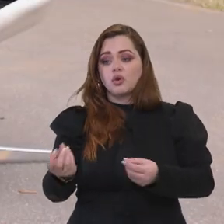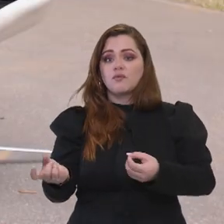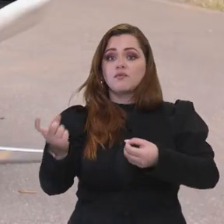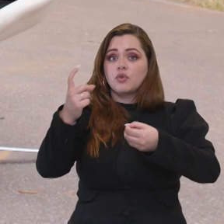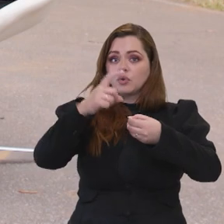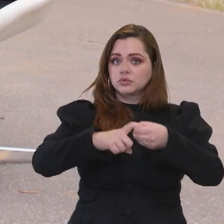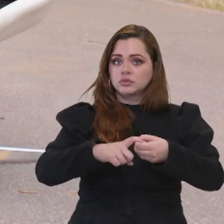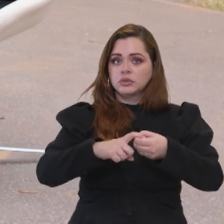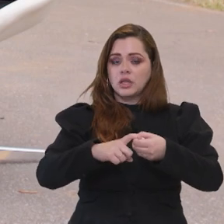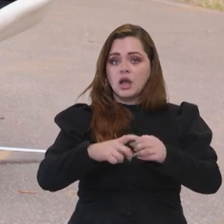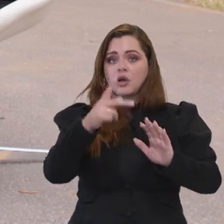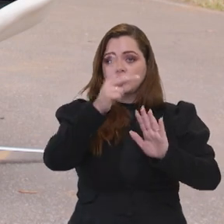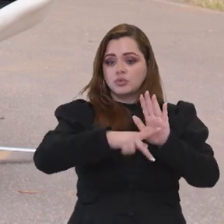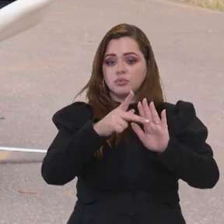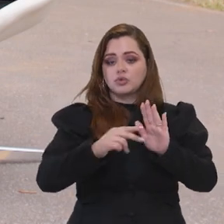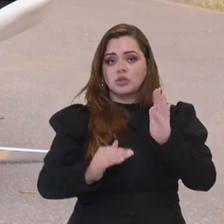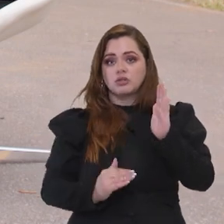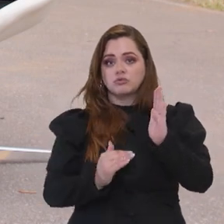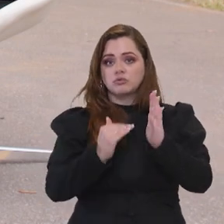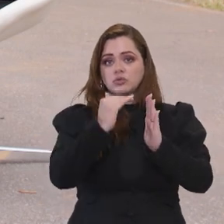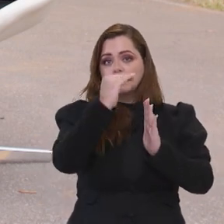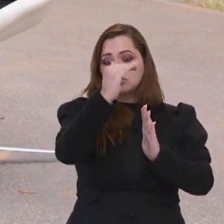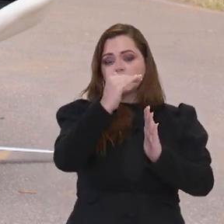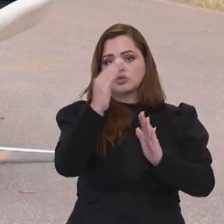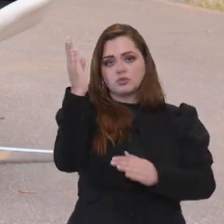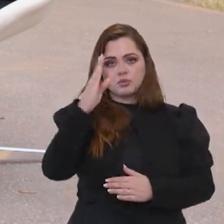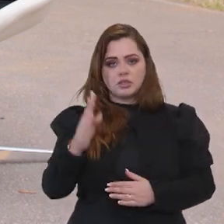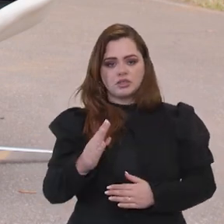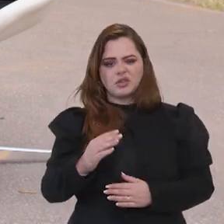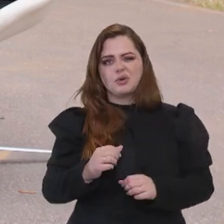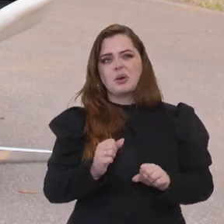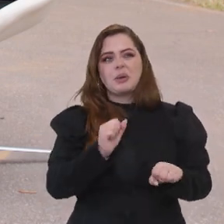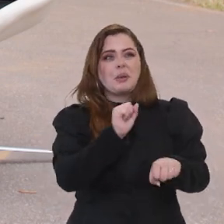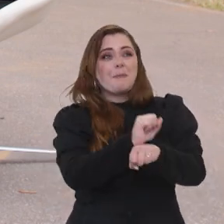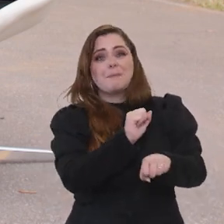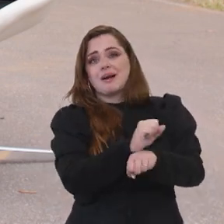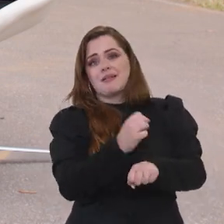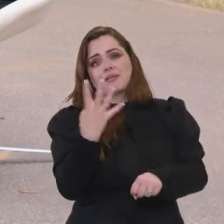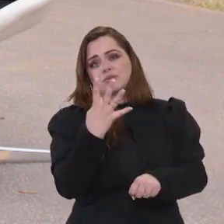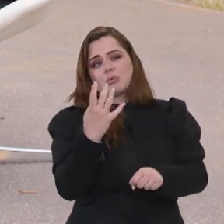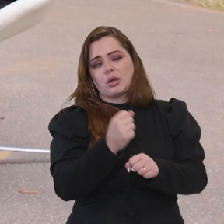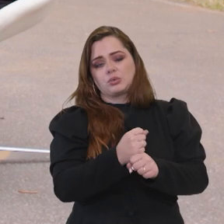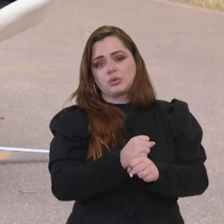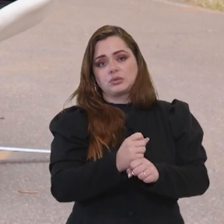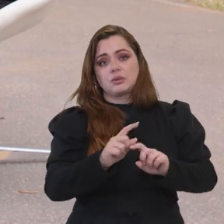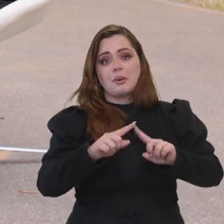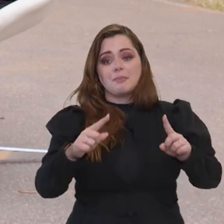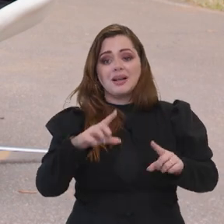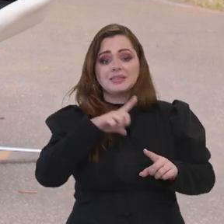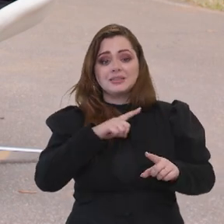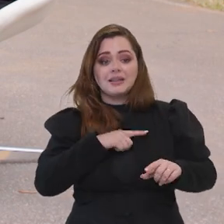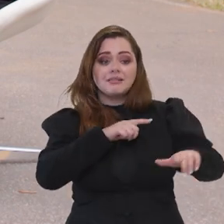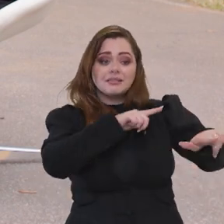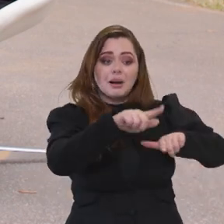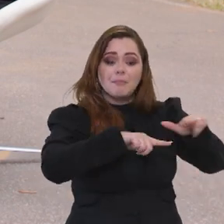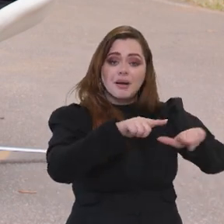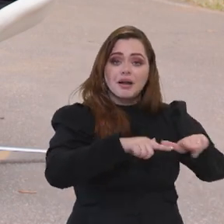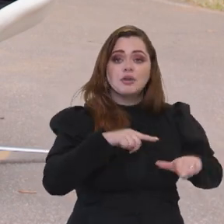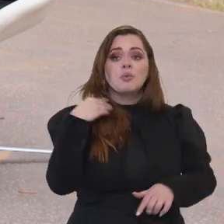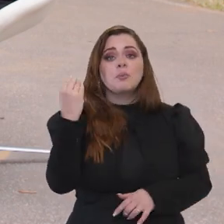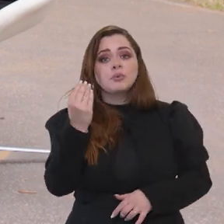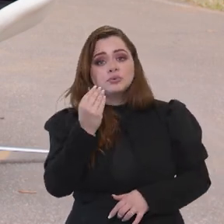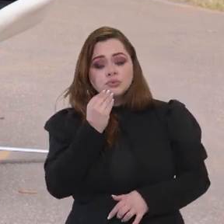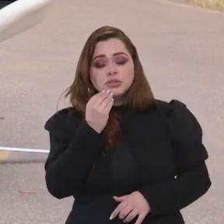vai não só trazer de volta os grandes projetos para o Brasil, que ficaram abandonados nos últimos quatro anos, como também vai gerar muito